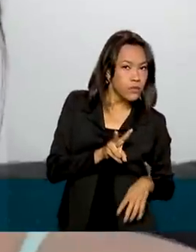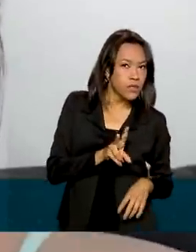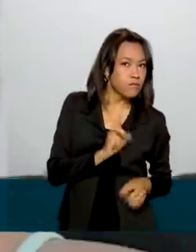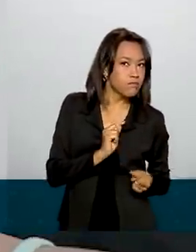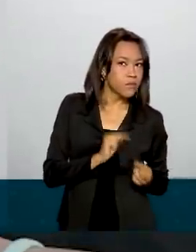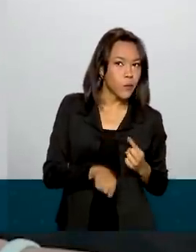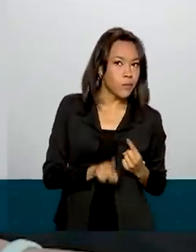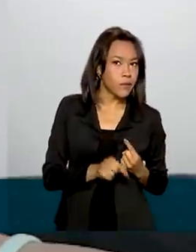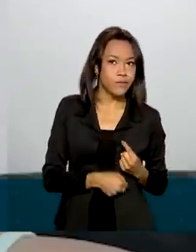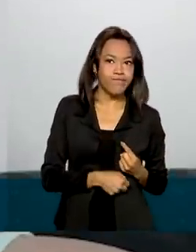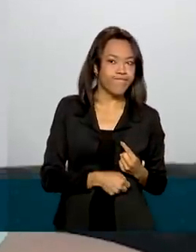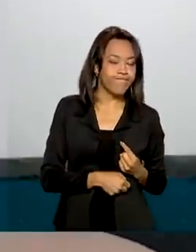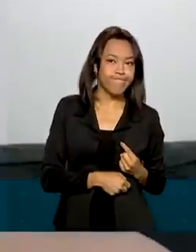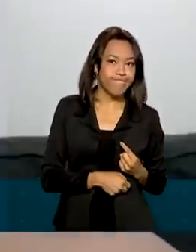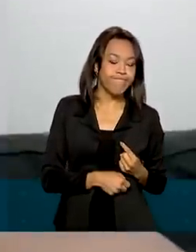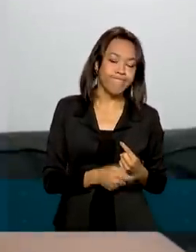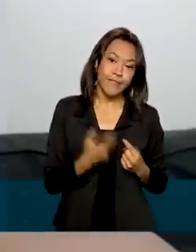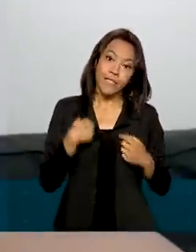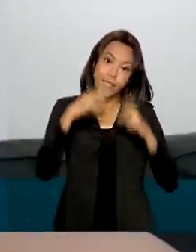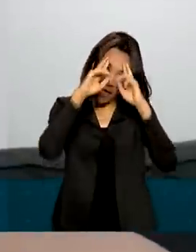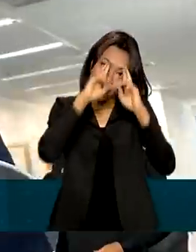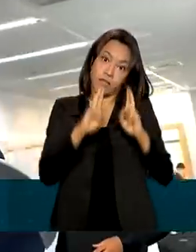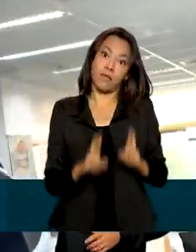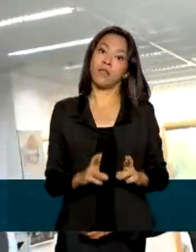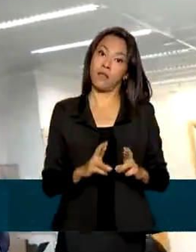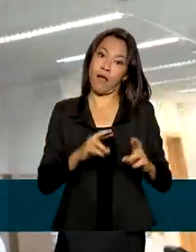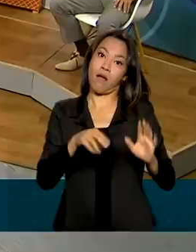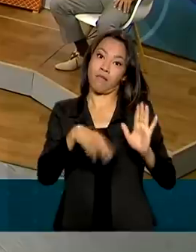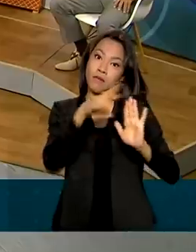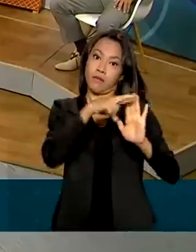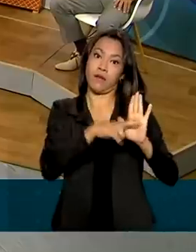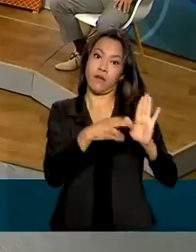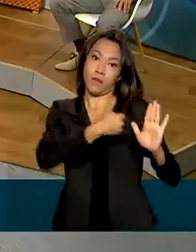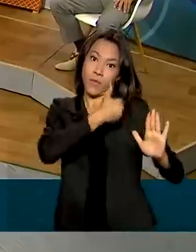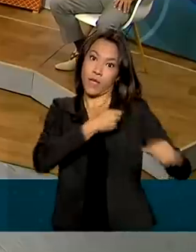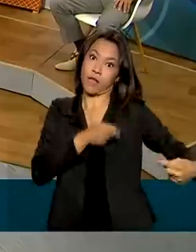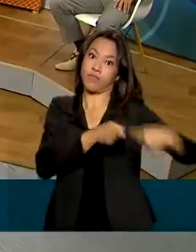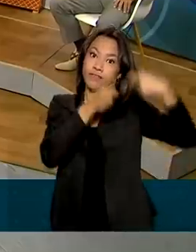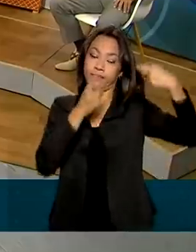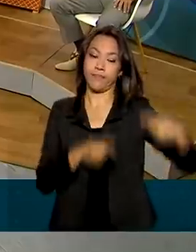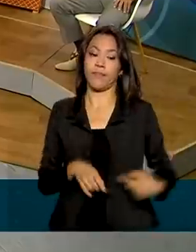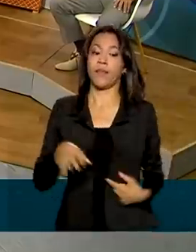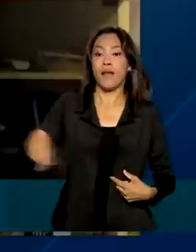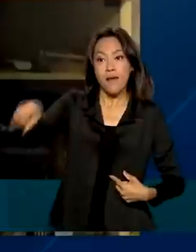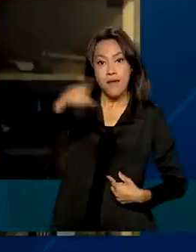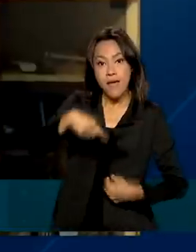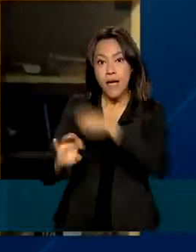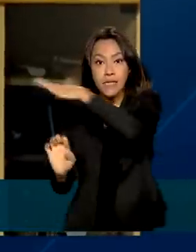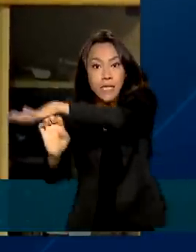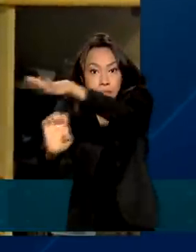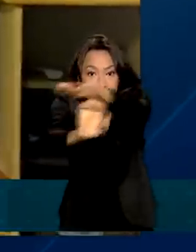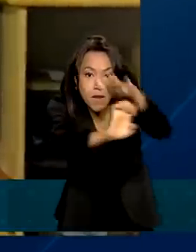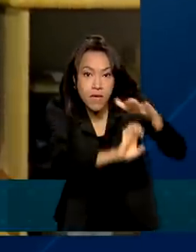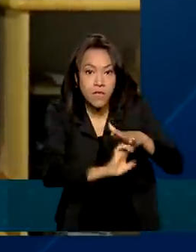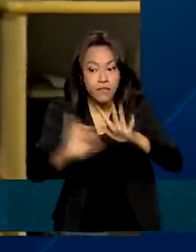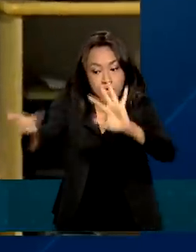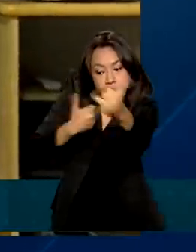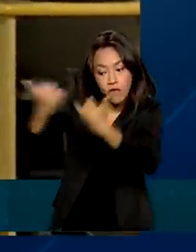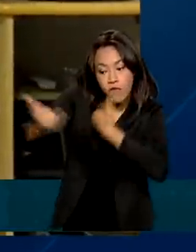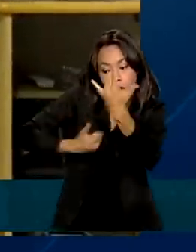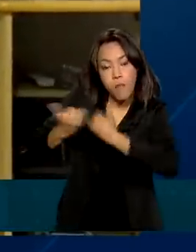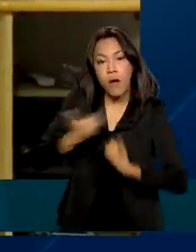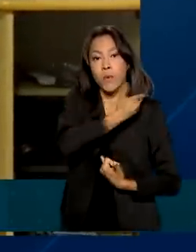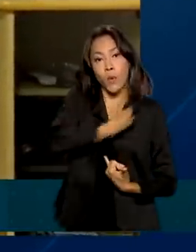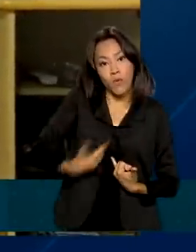indicados. A gente respeita a classificação. E as empresas produtoras vão ter de informar ao governo se os